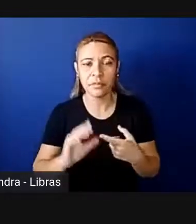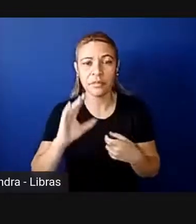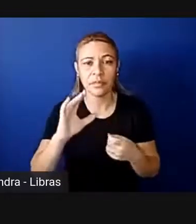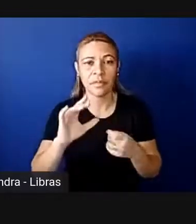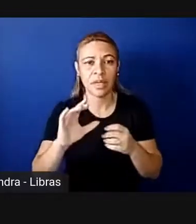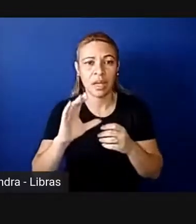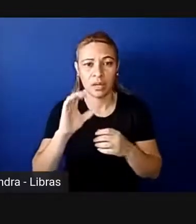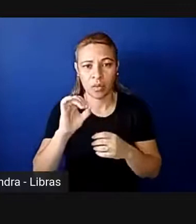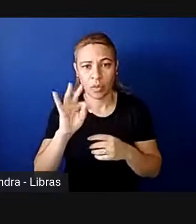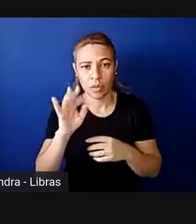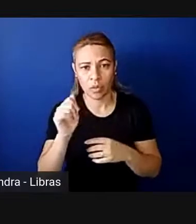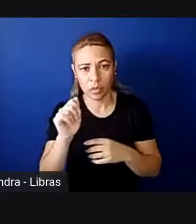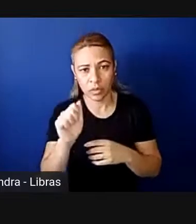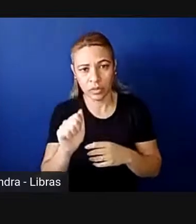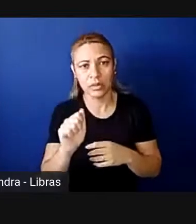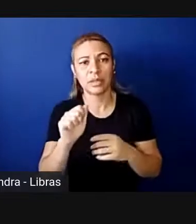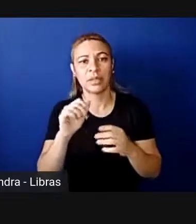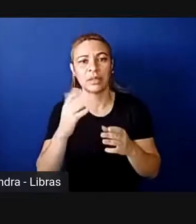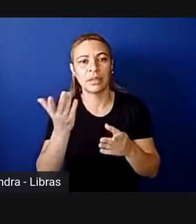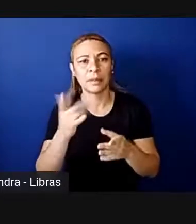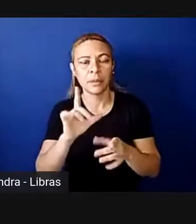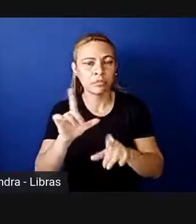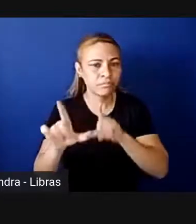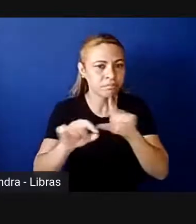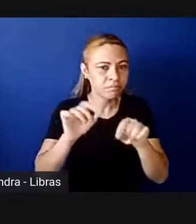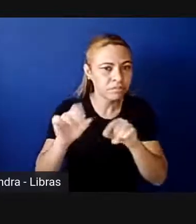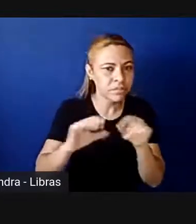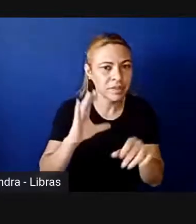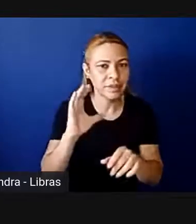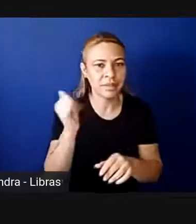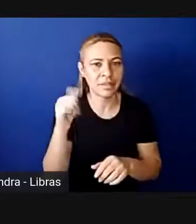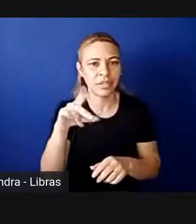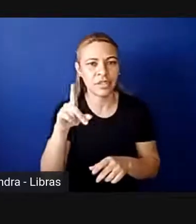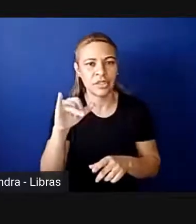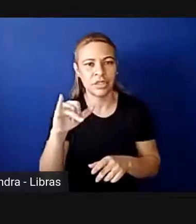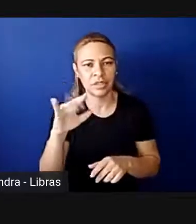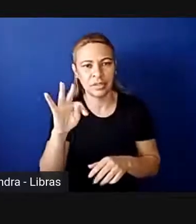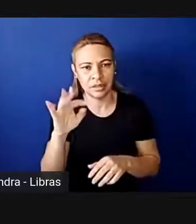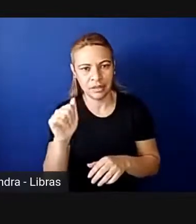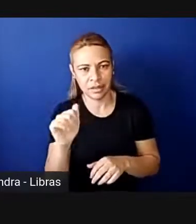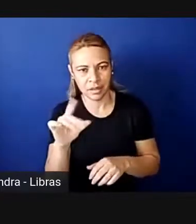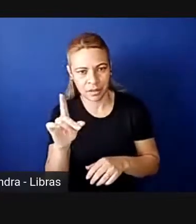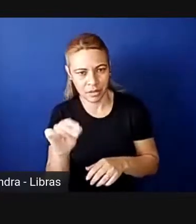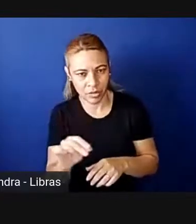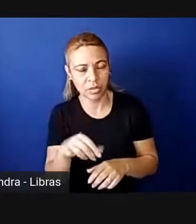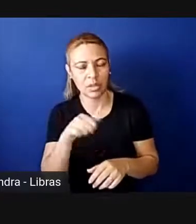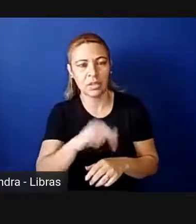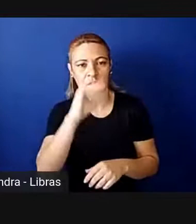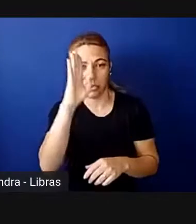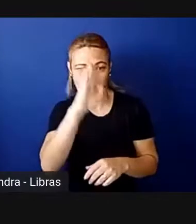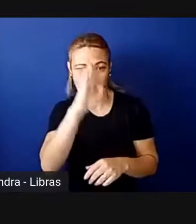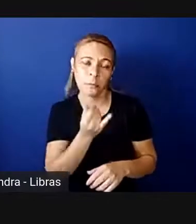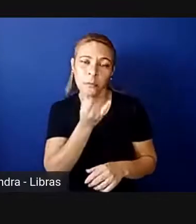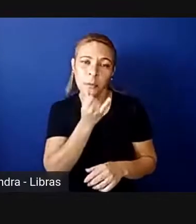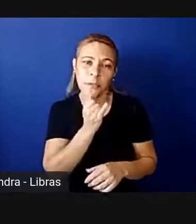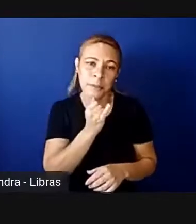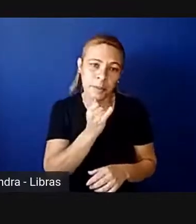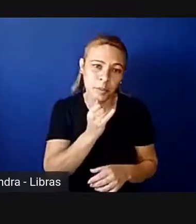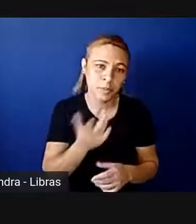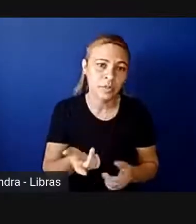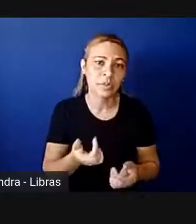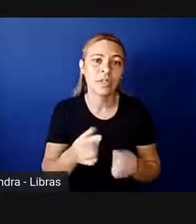cotas de candidaturas, né, quando você estabelece, é o caso do Brasil, é um exemplo, né, você